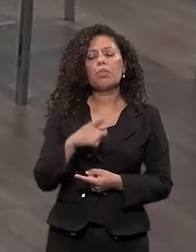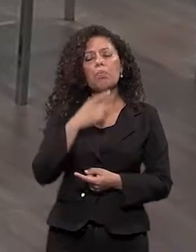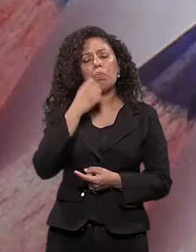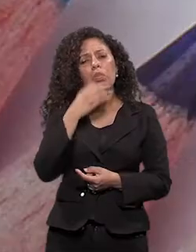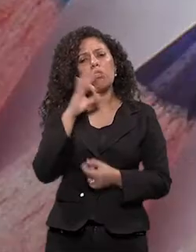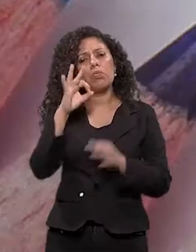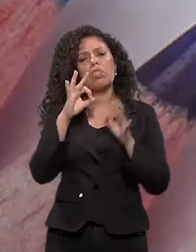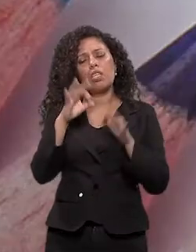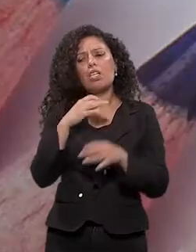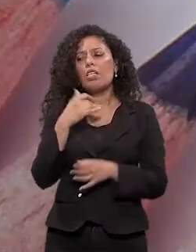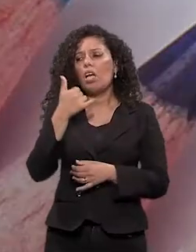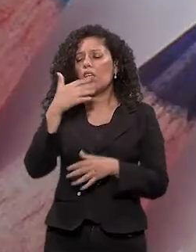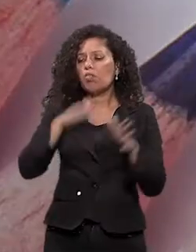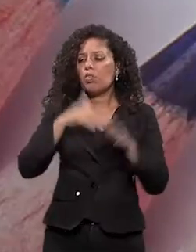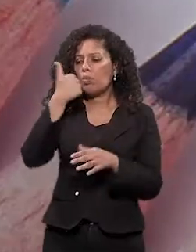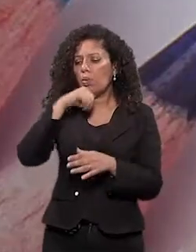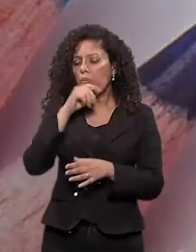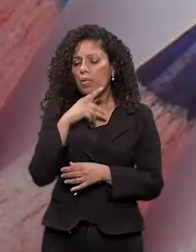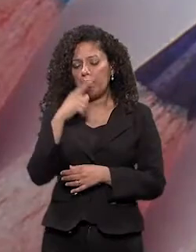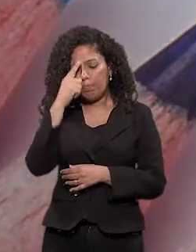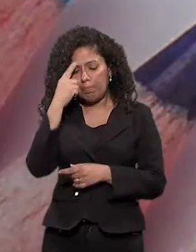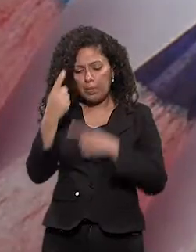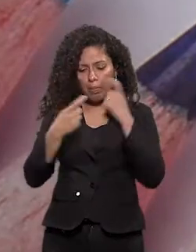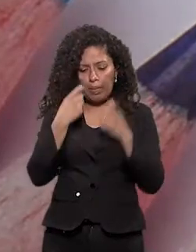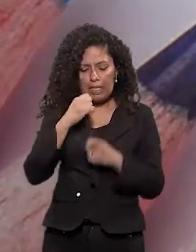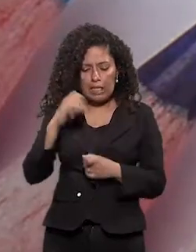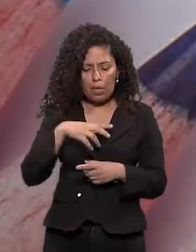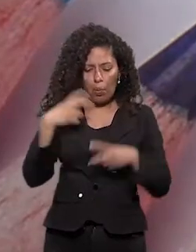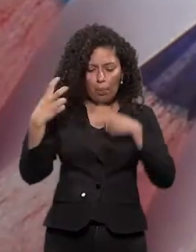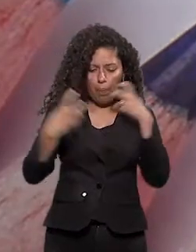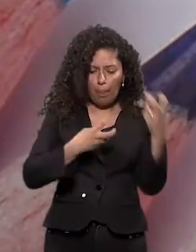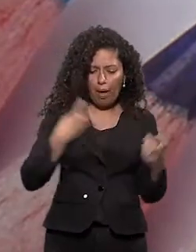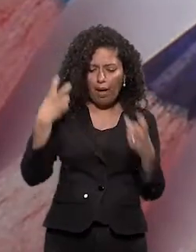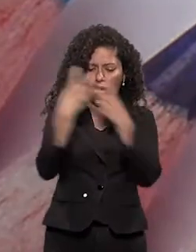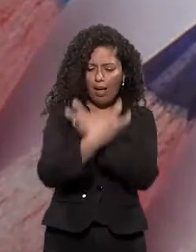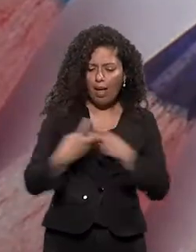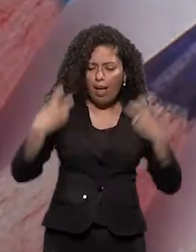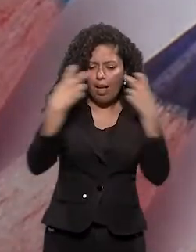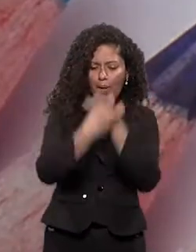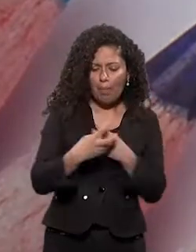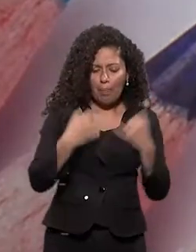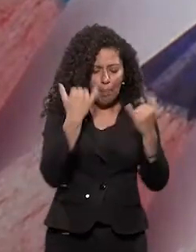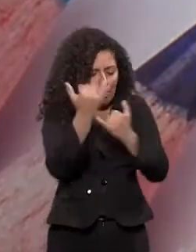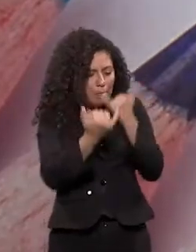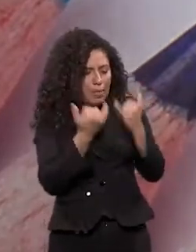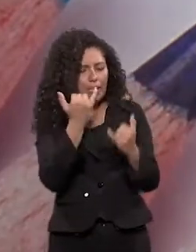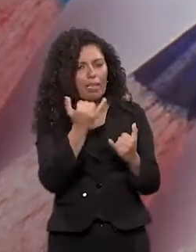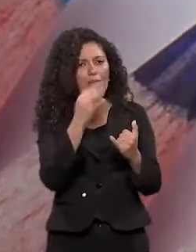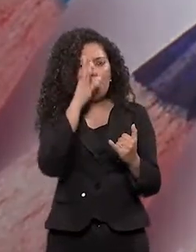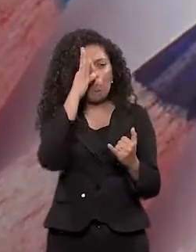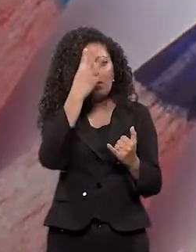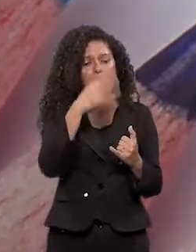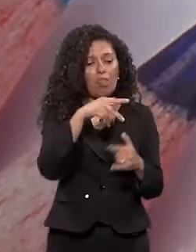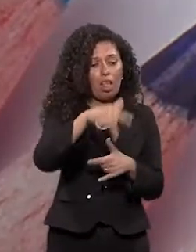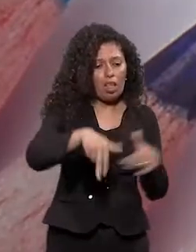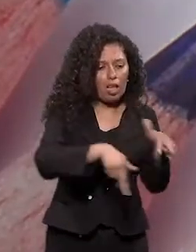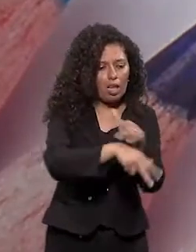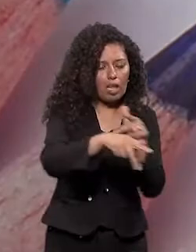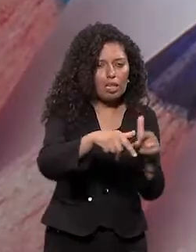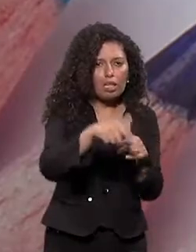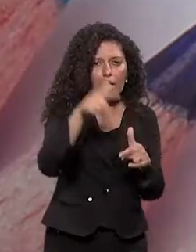às vezes a mãe tá em casa, Ah, caramba, então quer dizer que se eu cantar em casa, né? Brincar com o meu filho, ele de repente vai andar